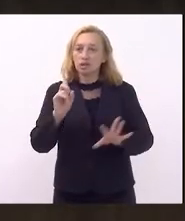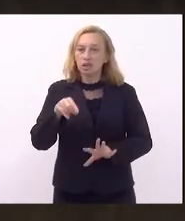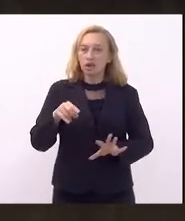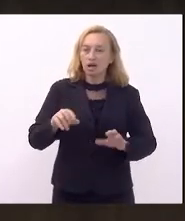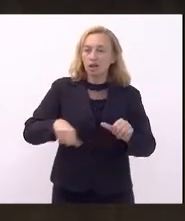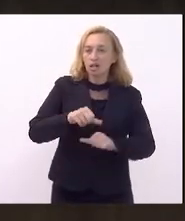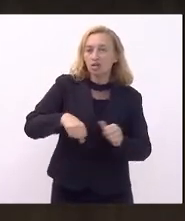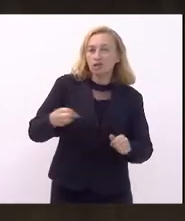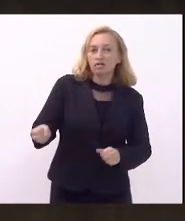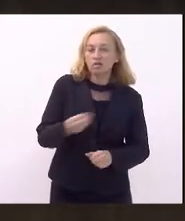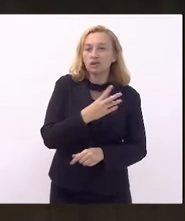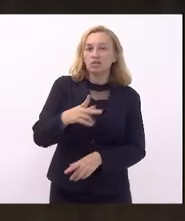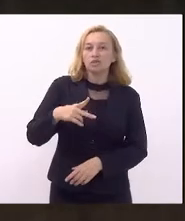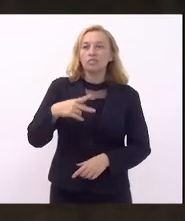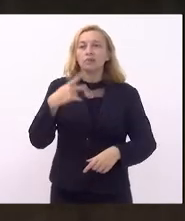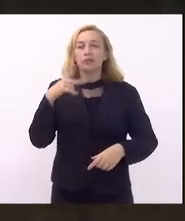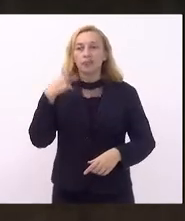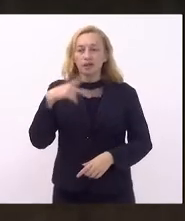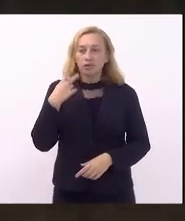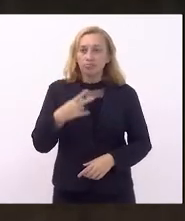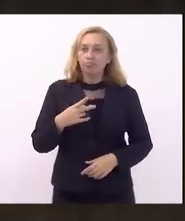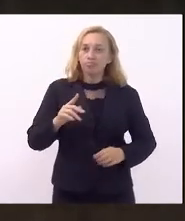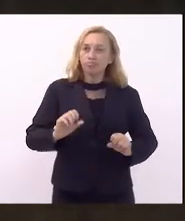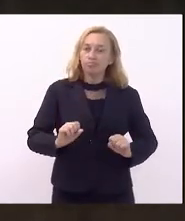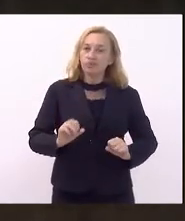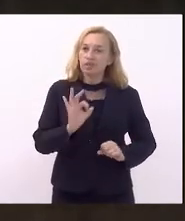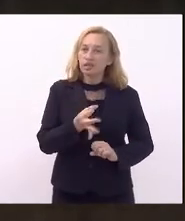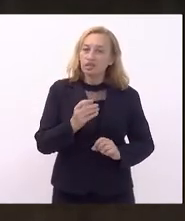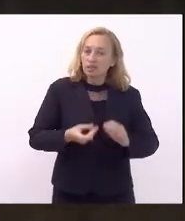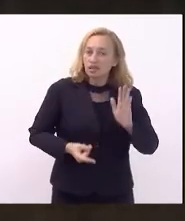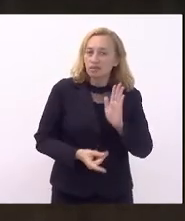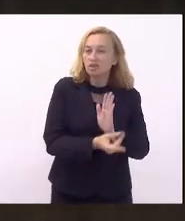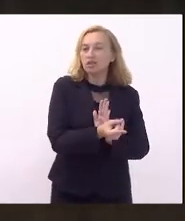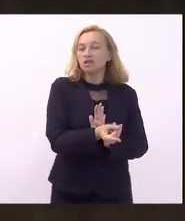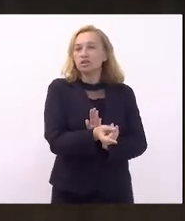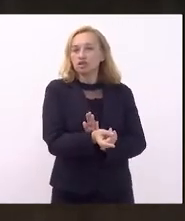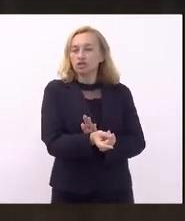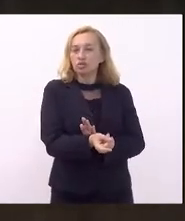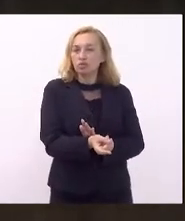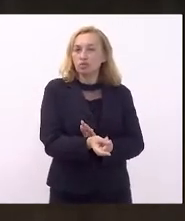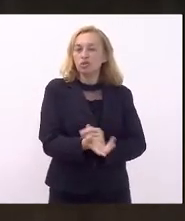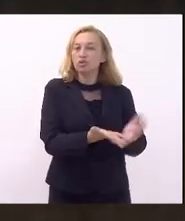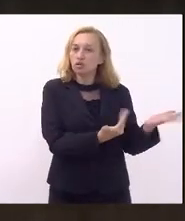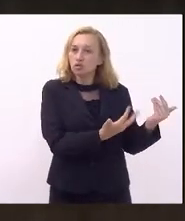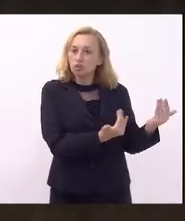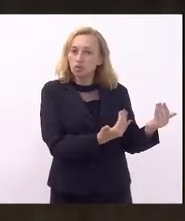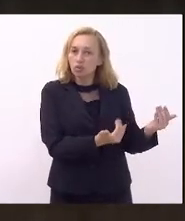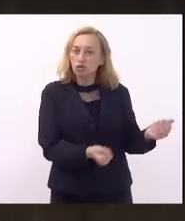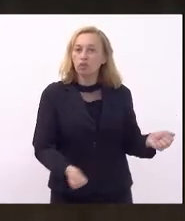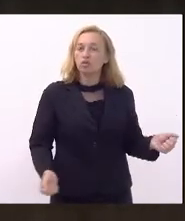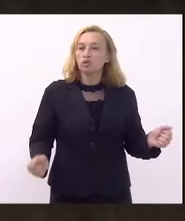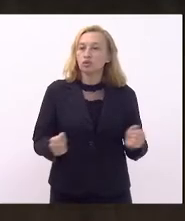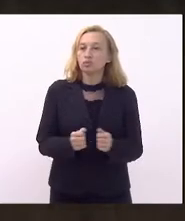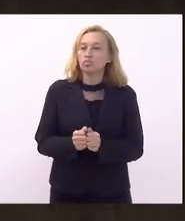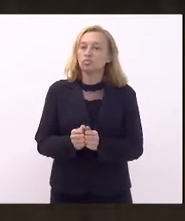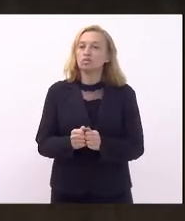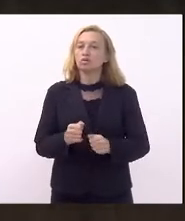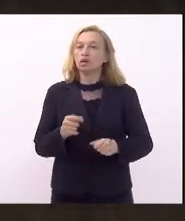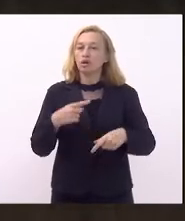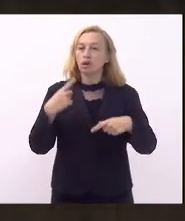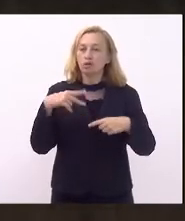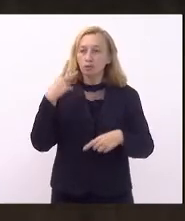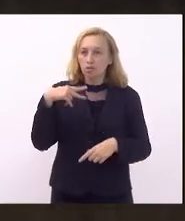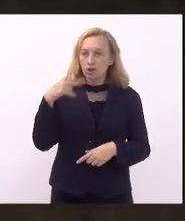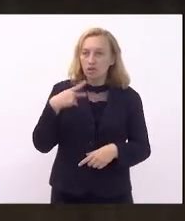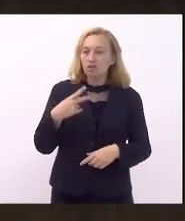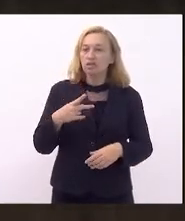renovação política, a garantia de investimento da juventude, da participação do jovem na política e oxigenação